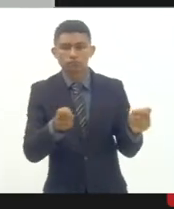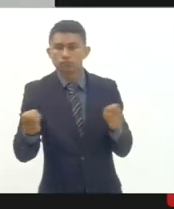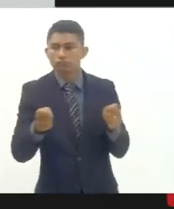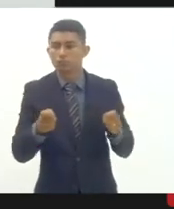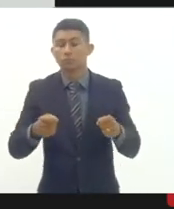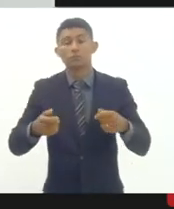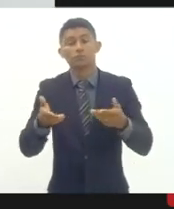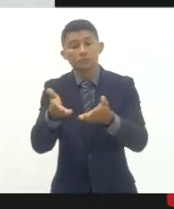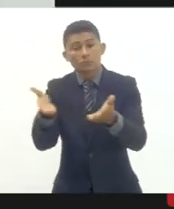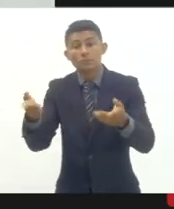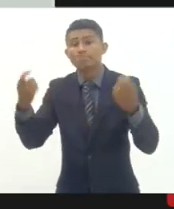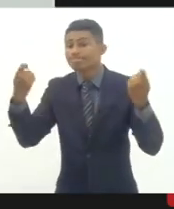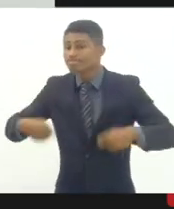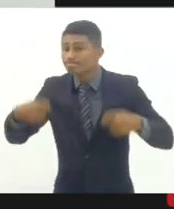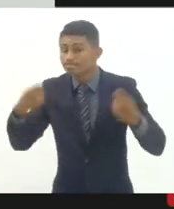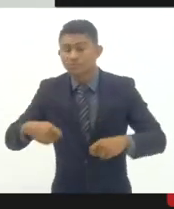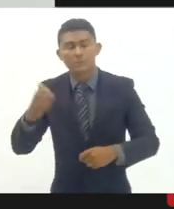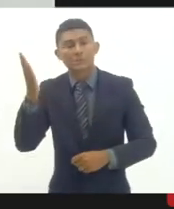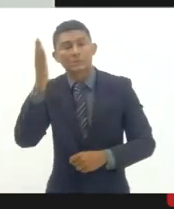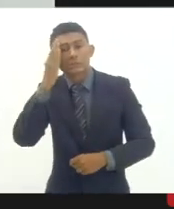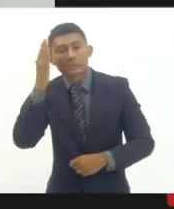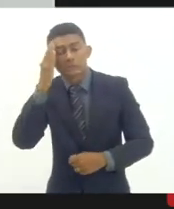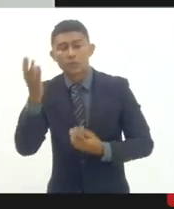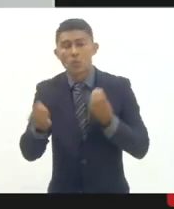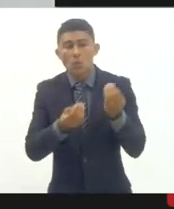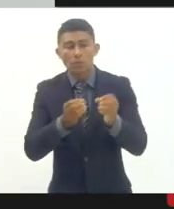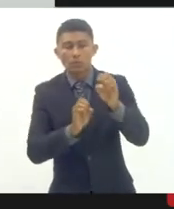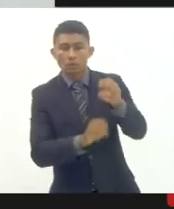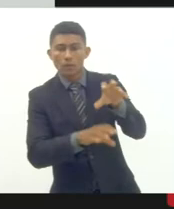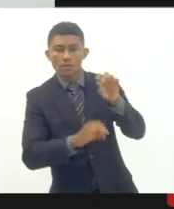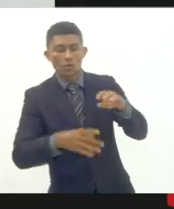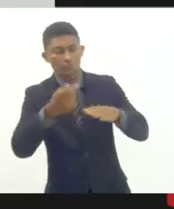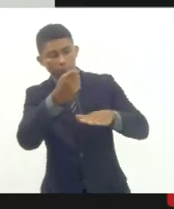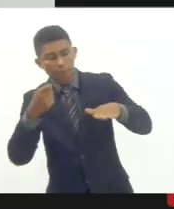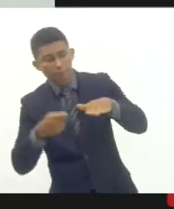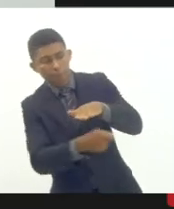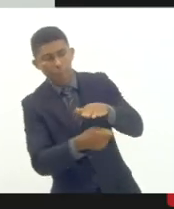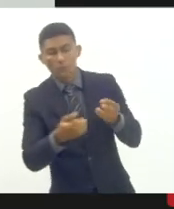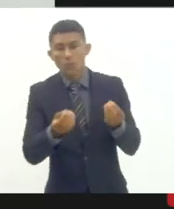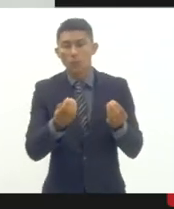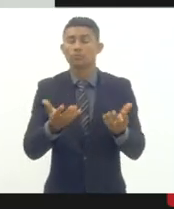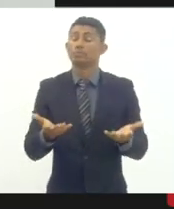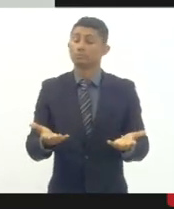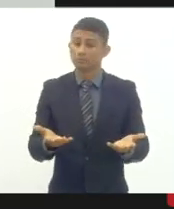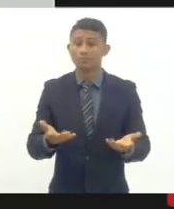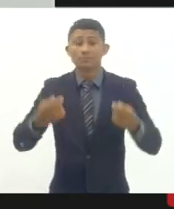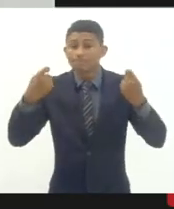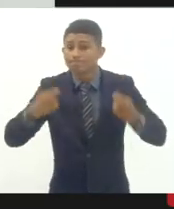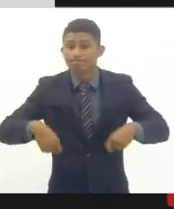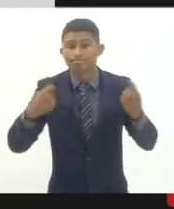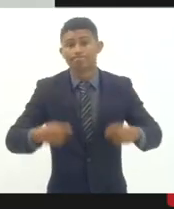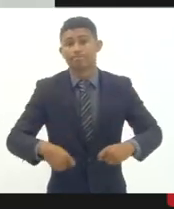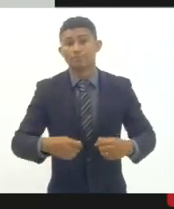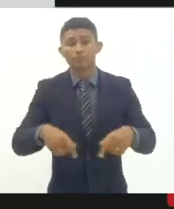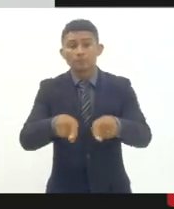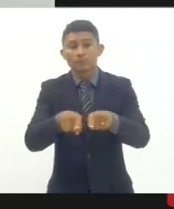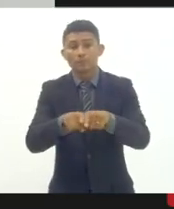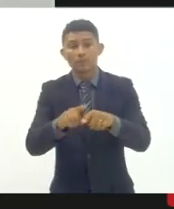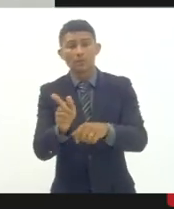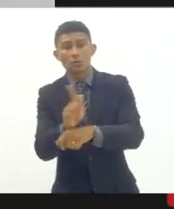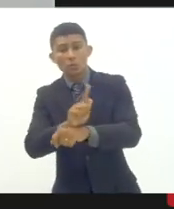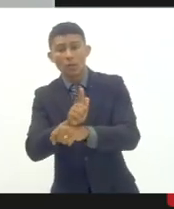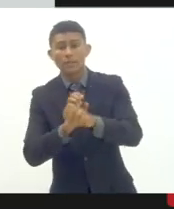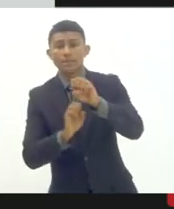precisa entender do financiamento da educação o gestor precisa entender da gestão da educação